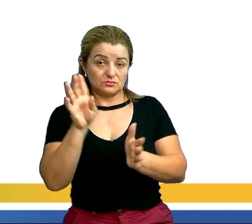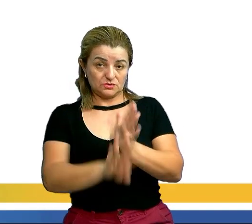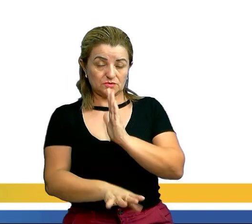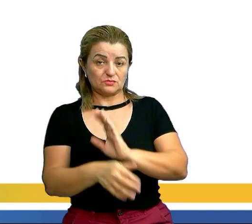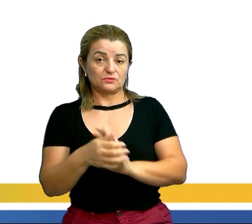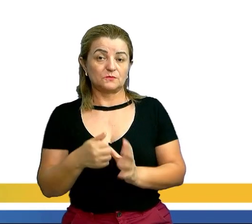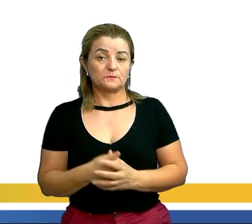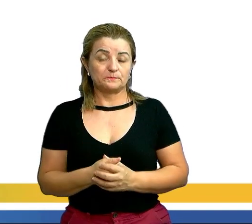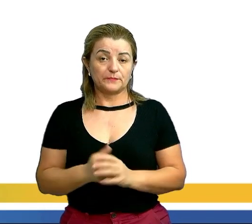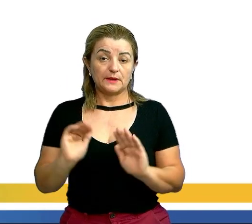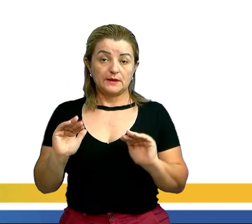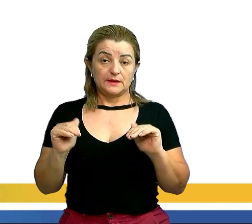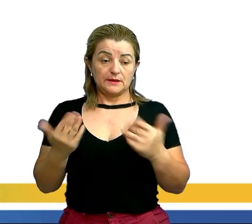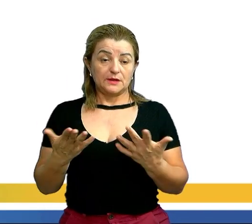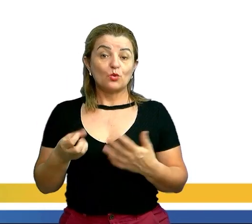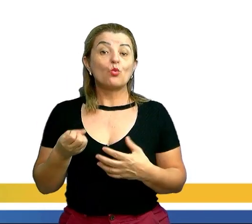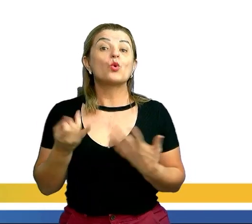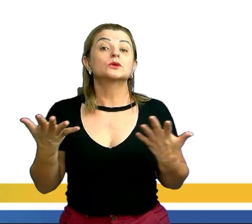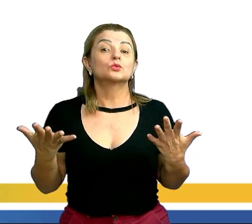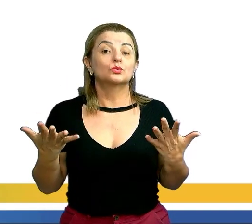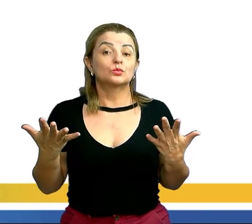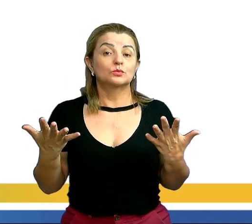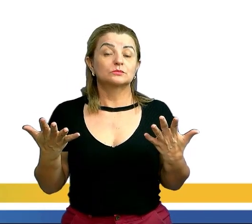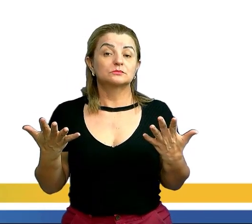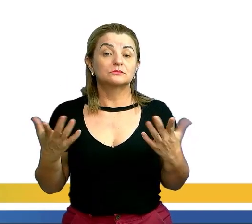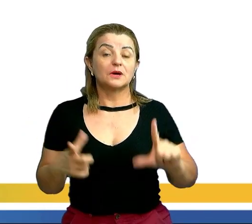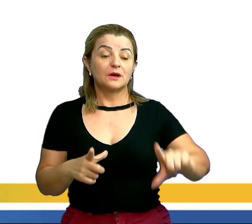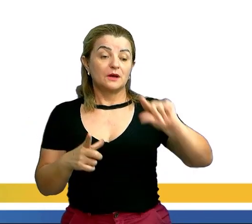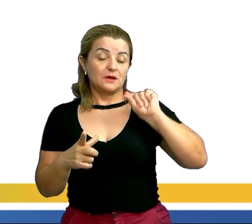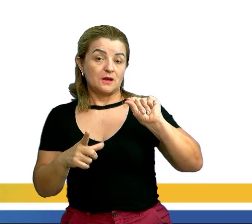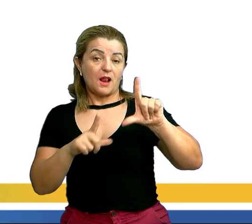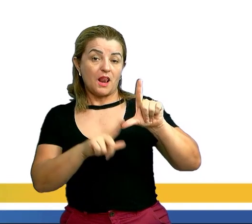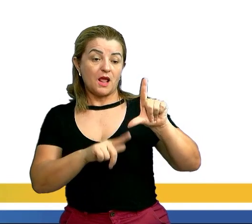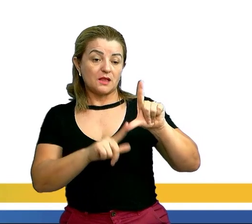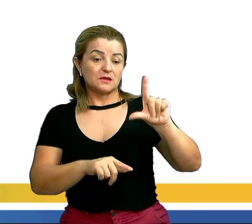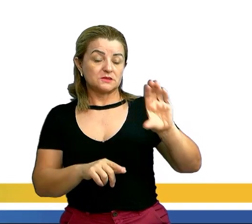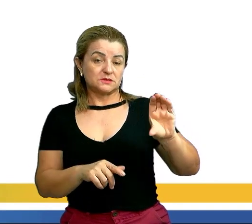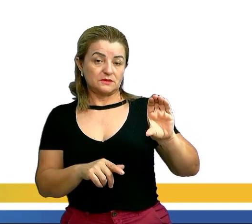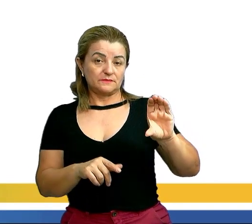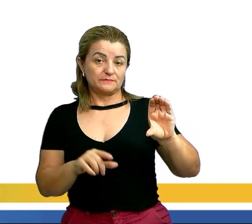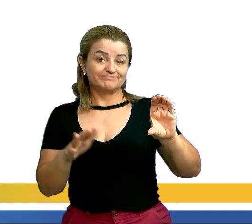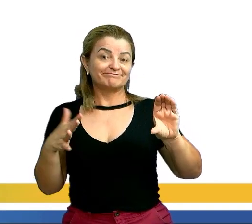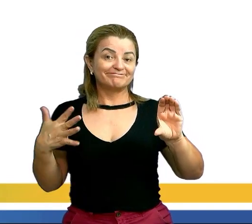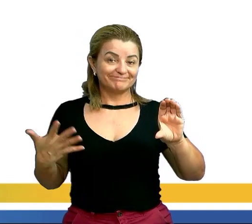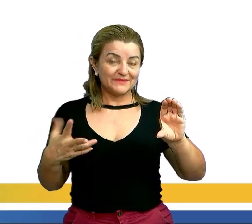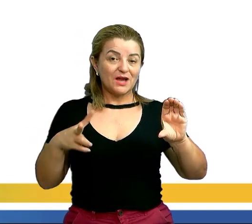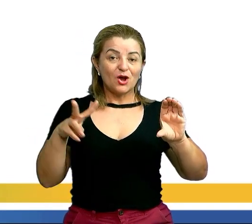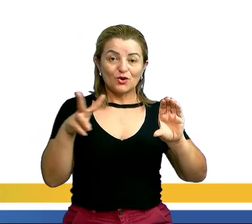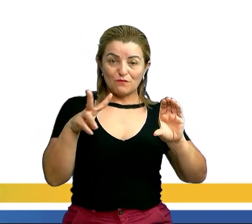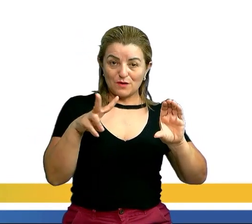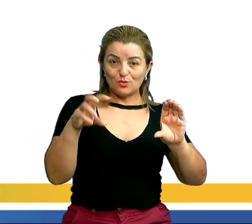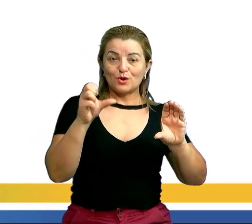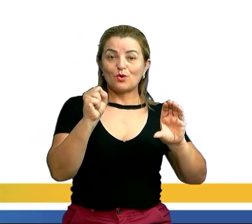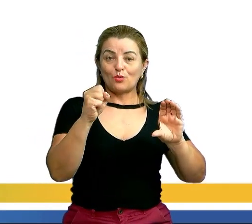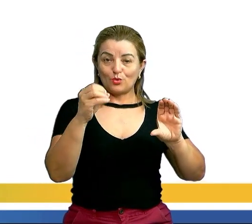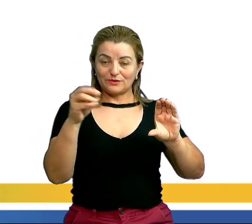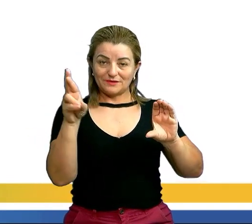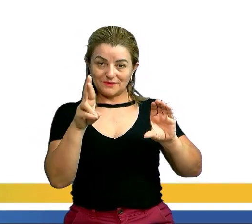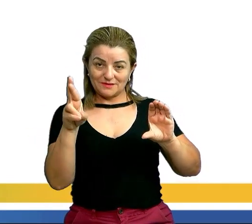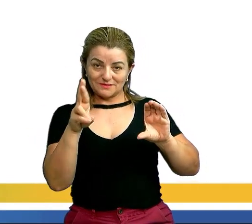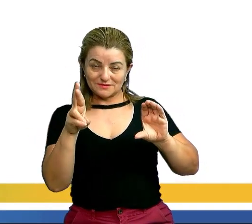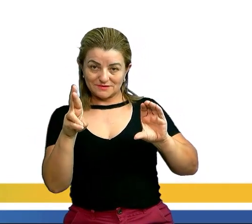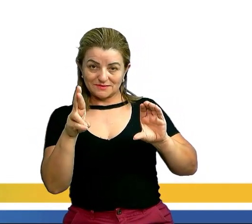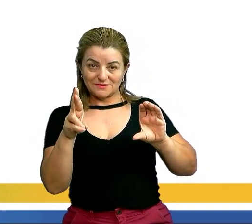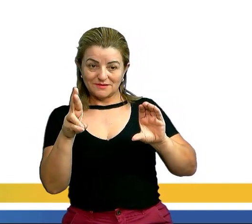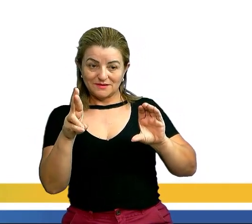Certinho? Então, quanto é que é aí? Alternativa letra C. Isso quer dizer que o valor era 80 e ela pagou com